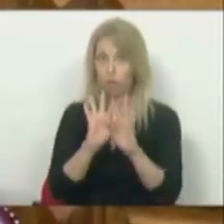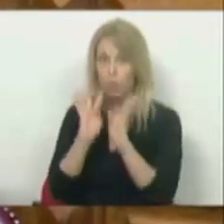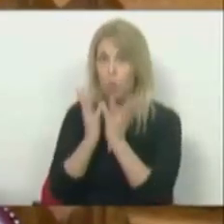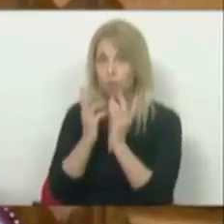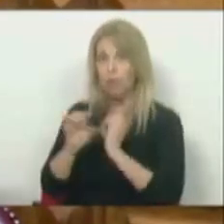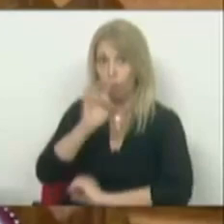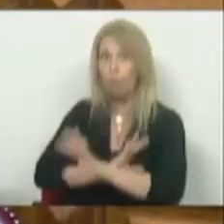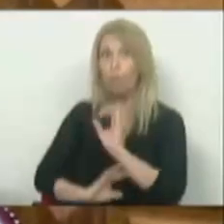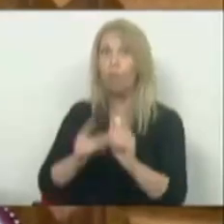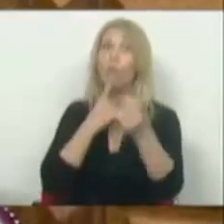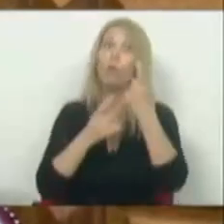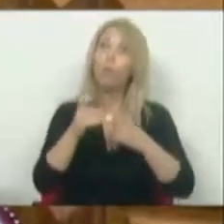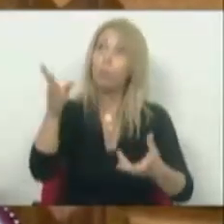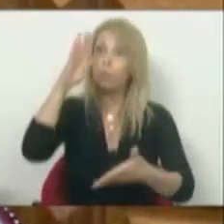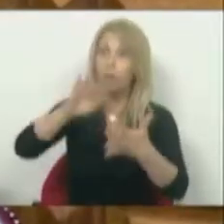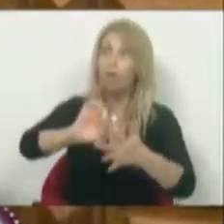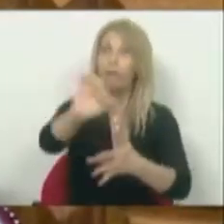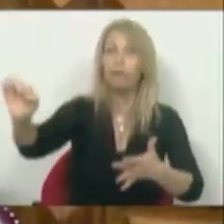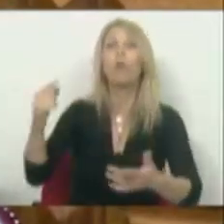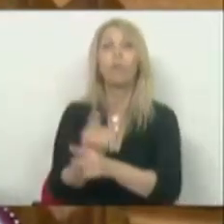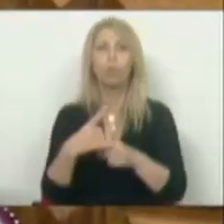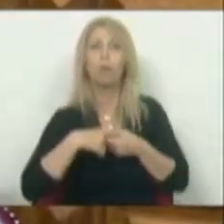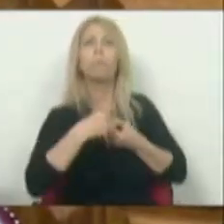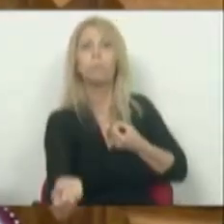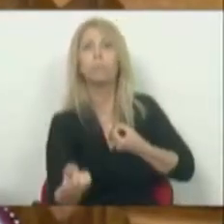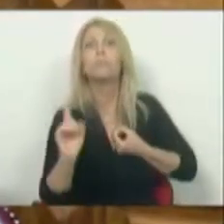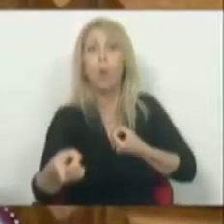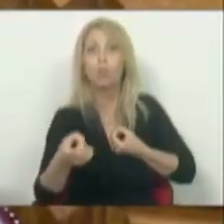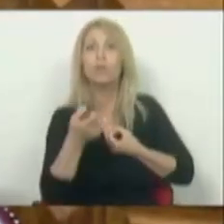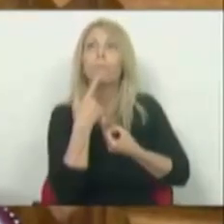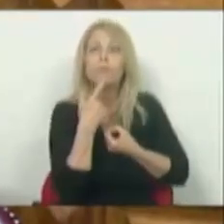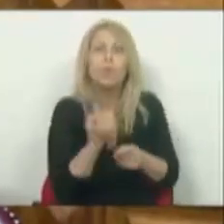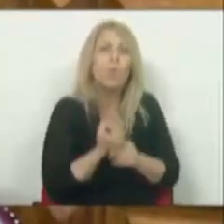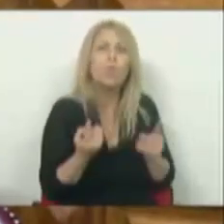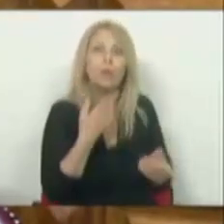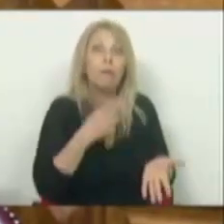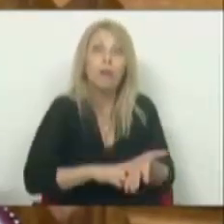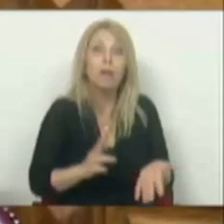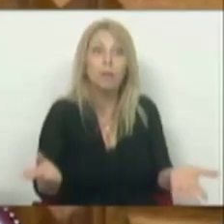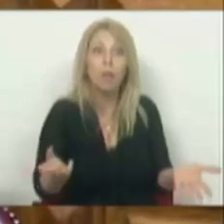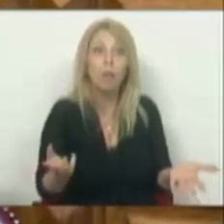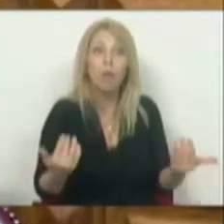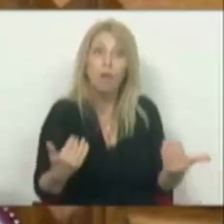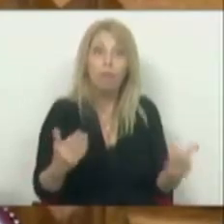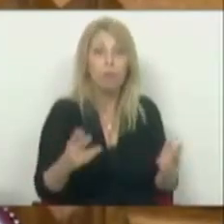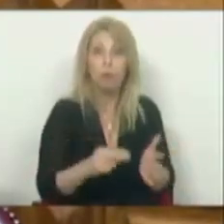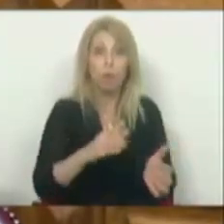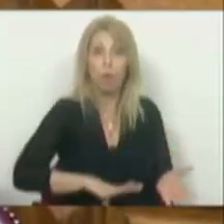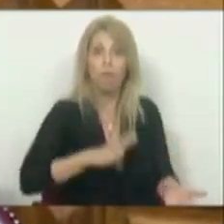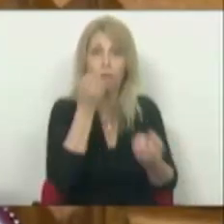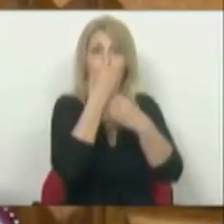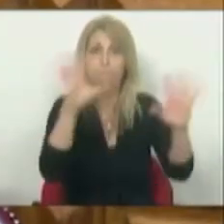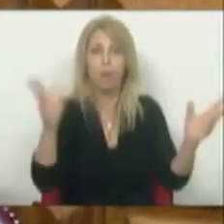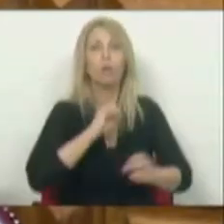seus homólogos porque é que eles saem unilateralmente e tentar entender a razão de deixarem de esperar, deixarem de confiar numa suposta